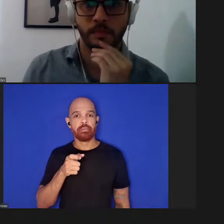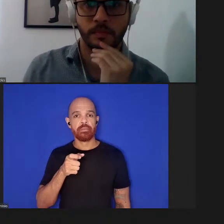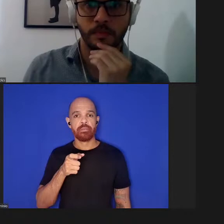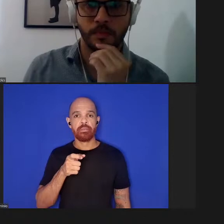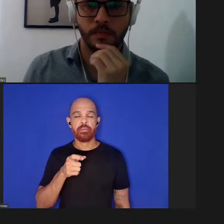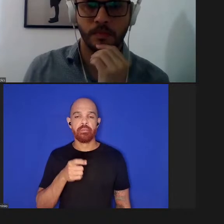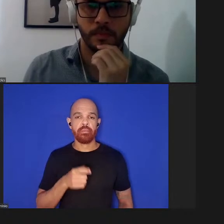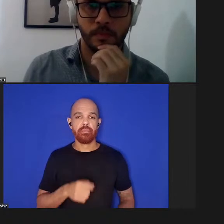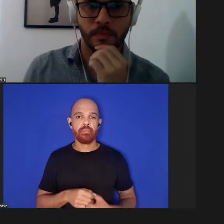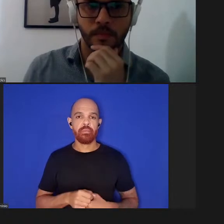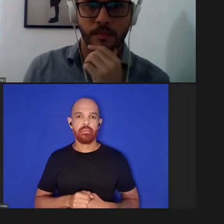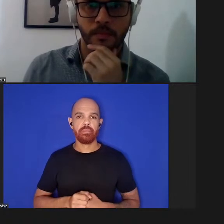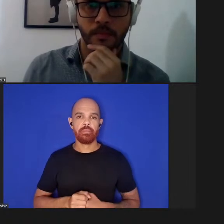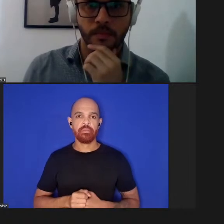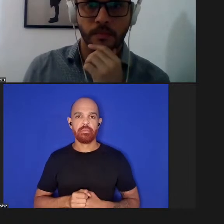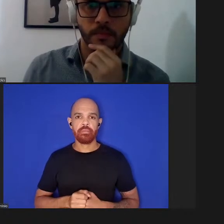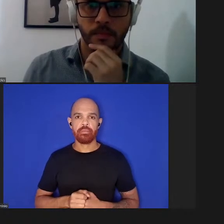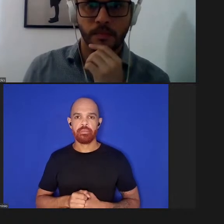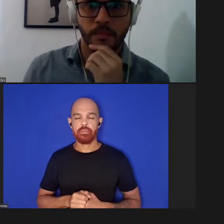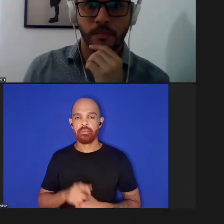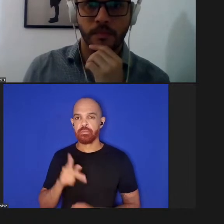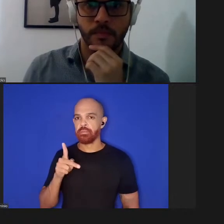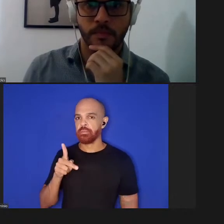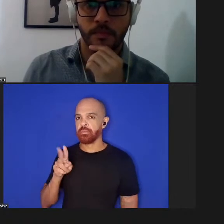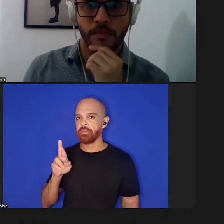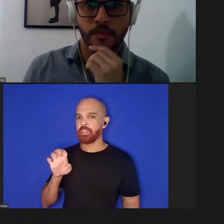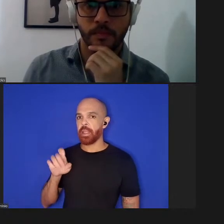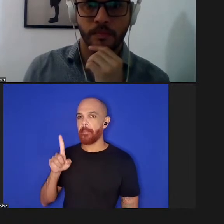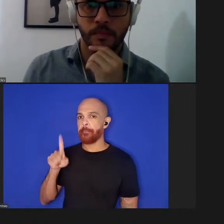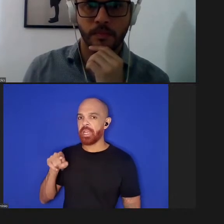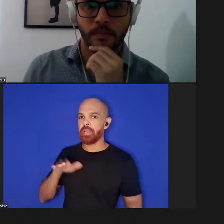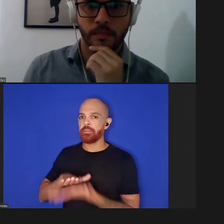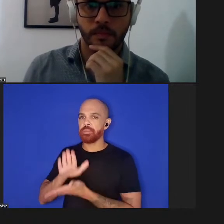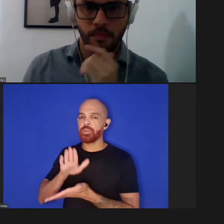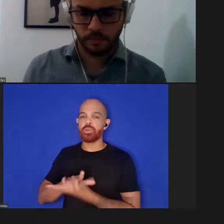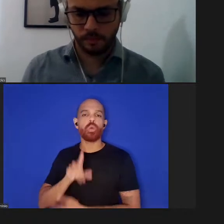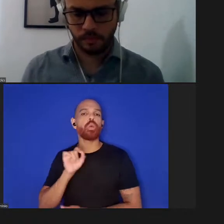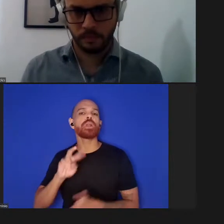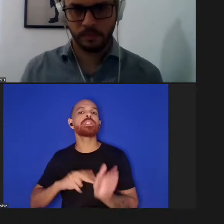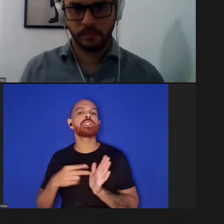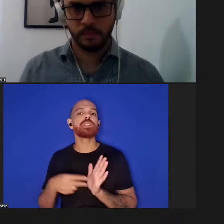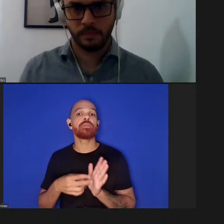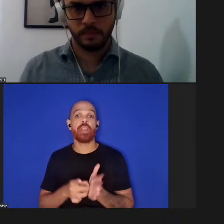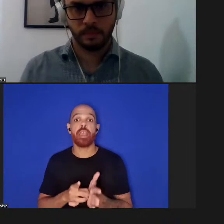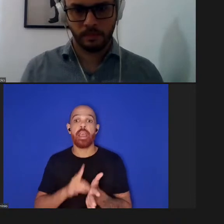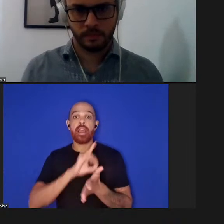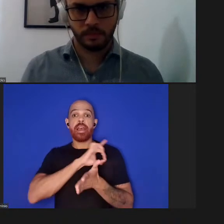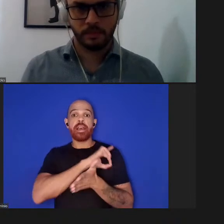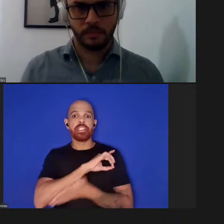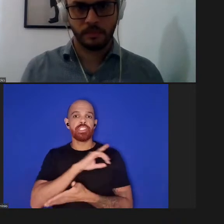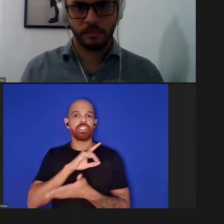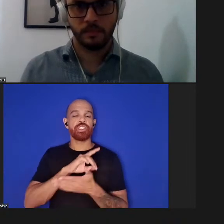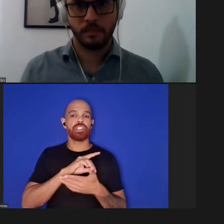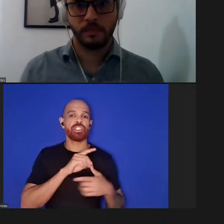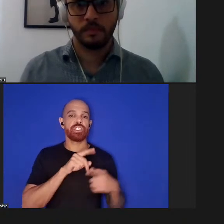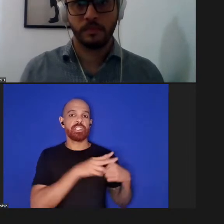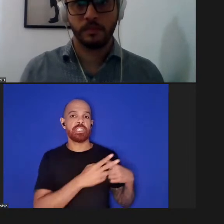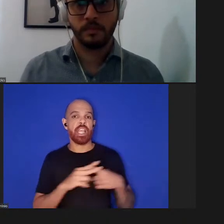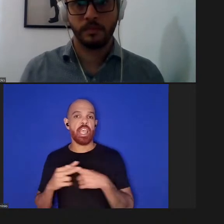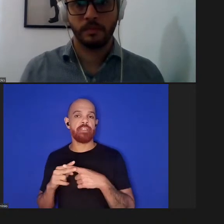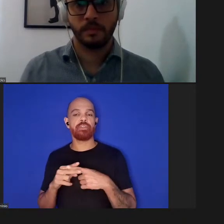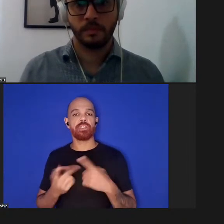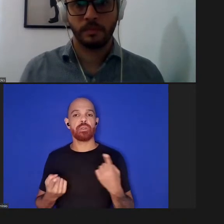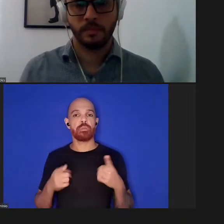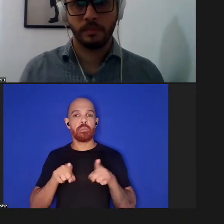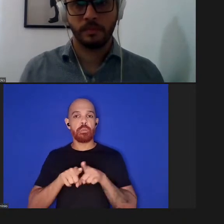as pré-publicações o que significa uma publicação antes dessa revisão pelos seus pares